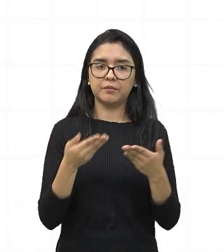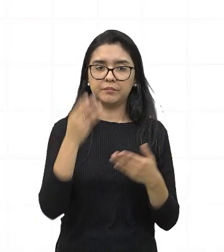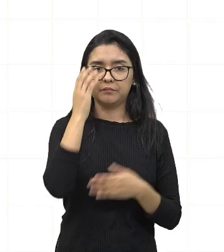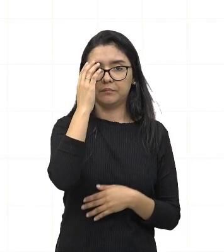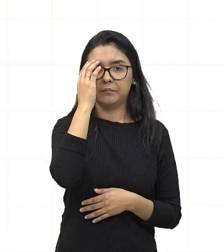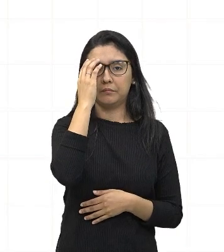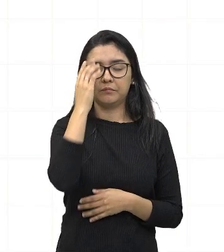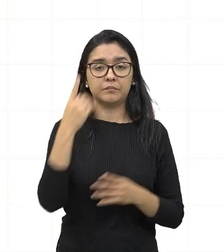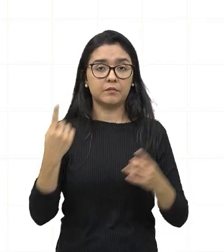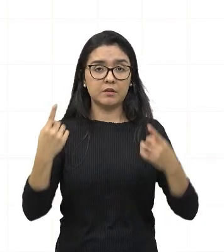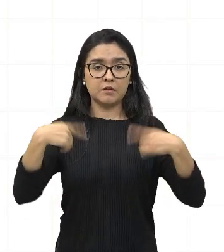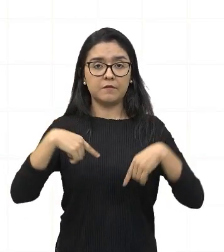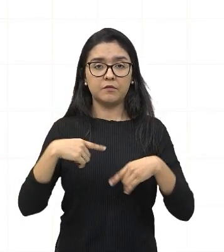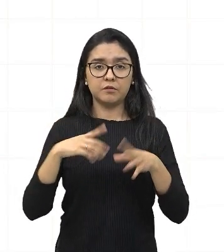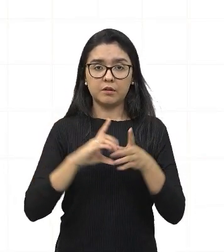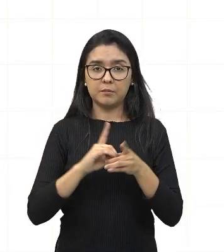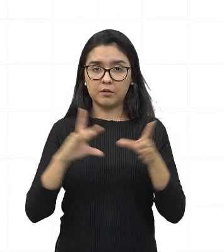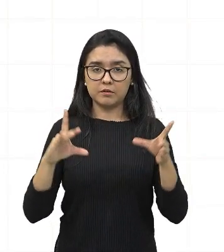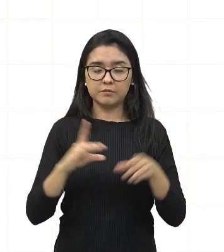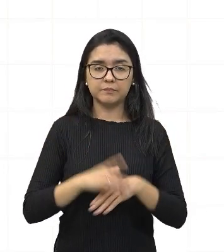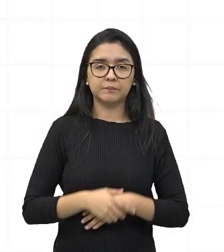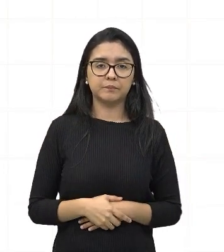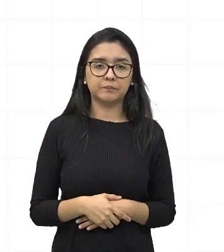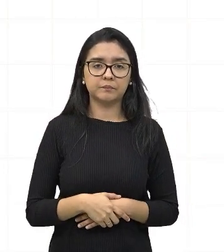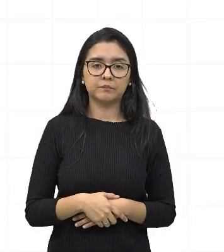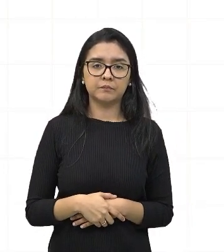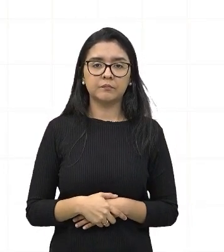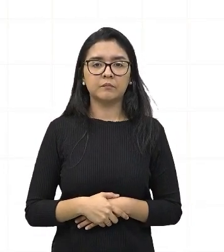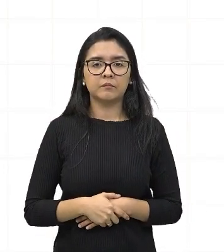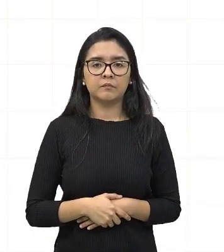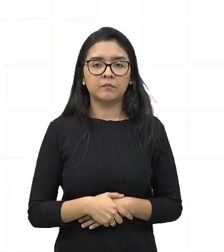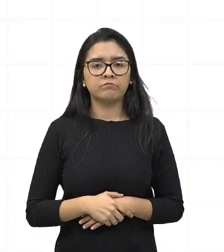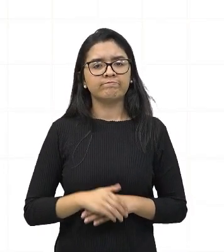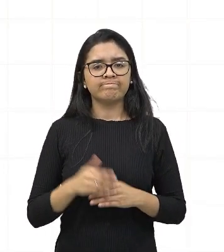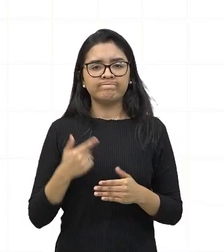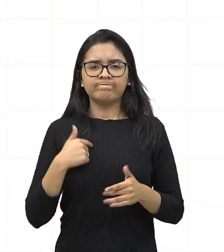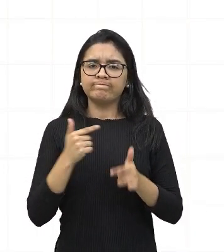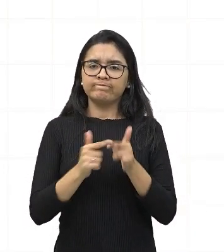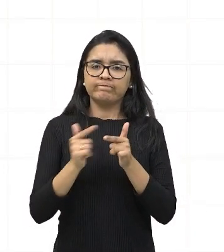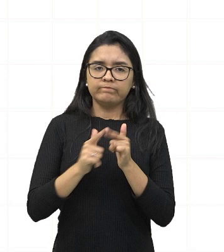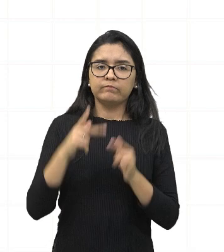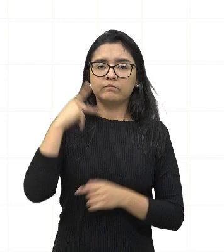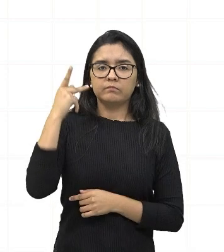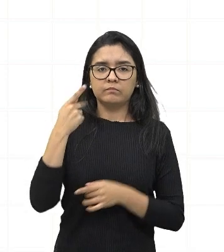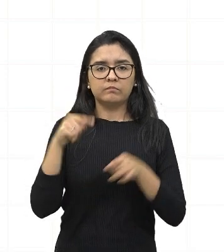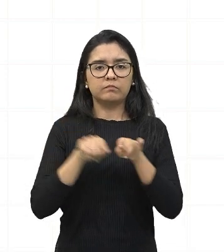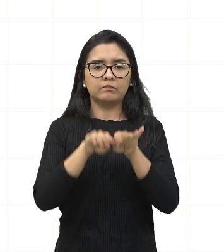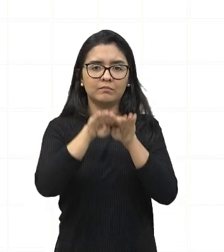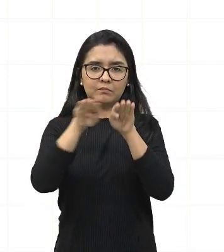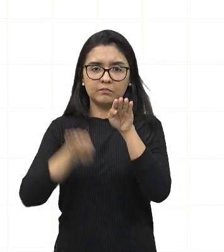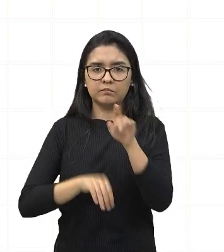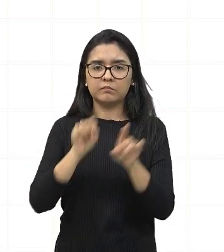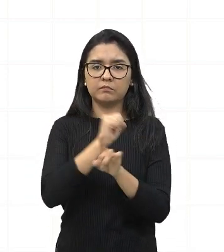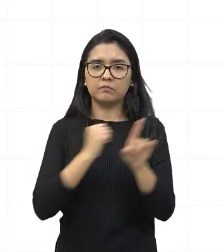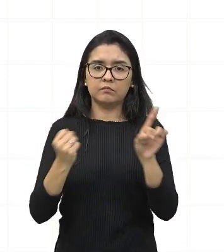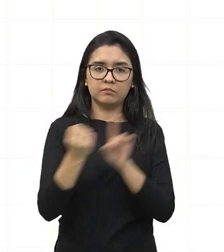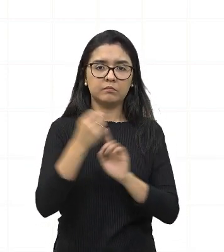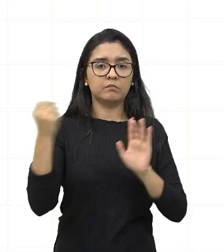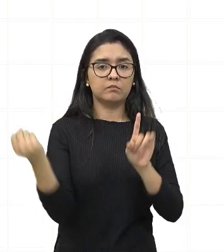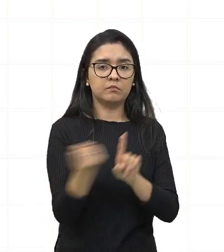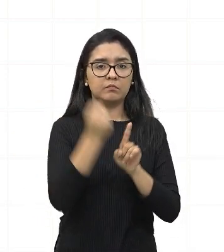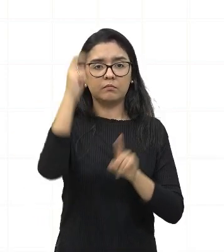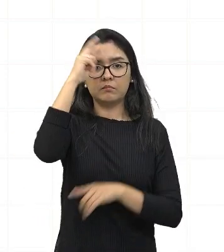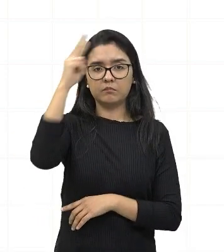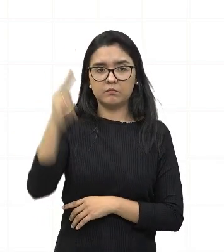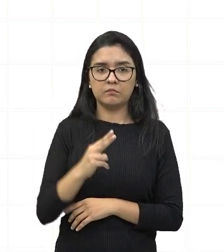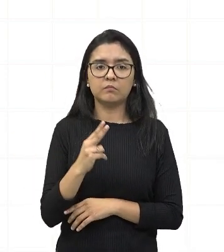Desafios da democracia. A instabilidade política e as desigualdades sociais marcaram a história